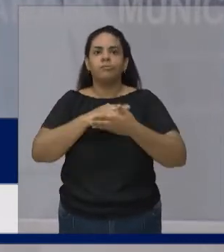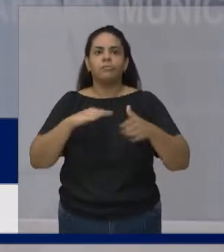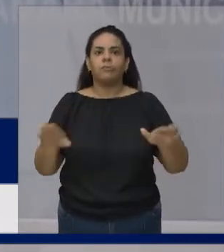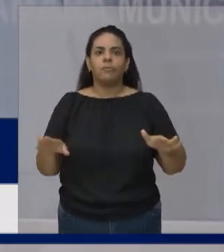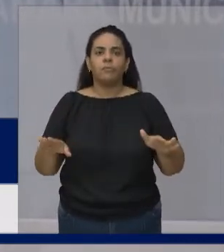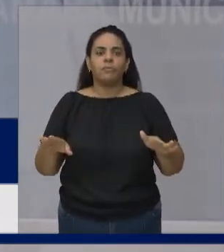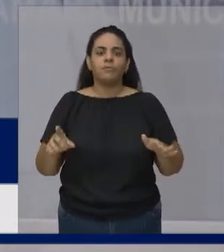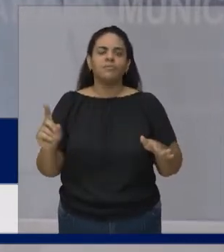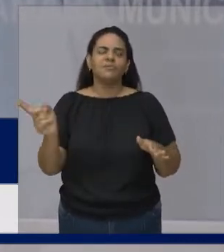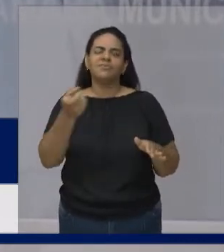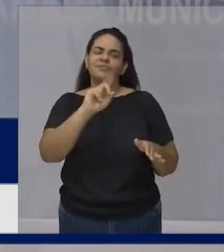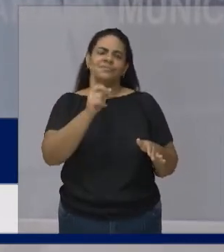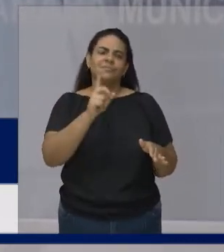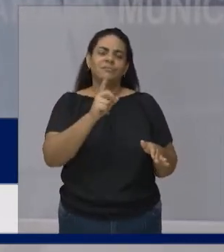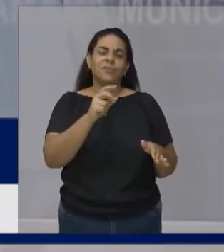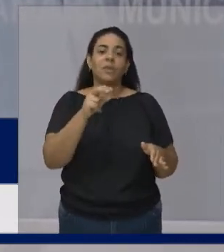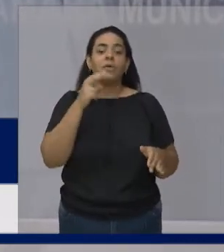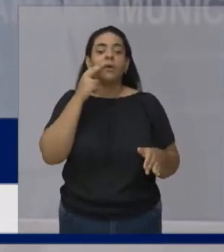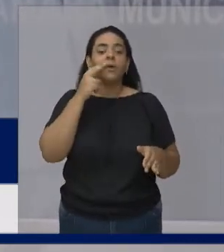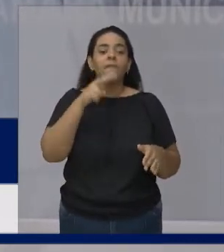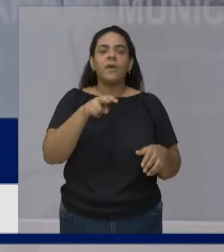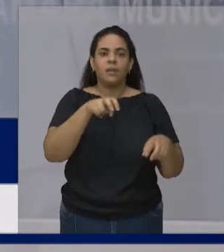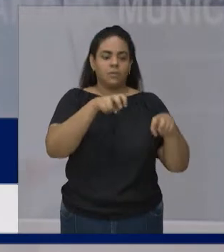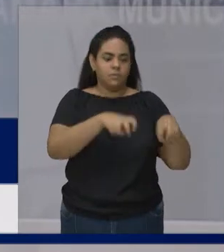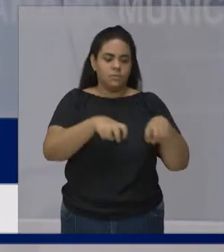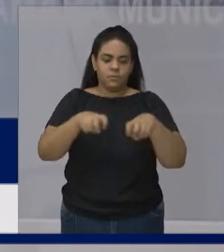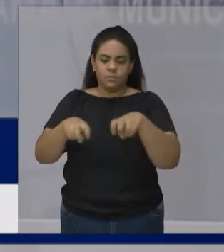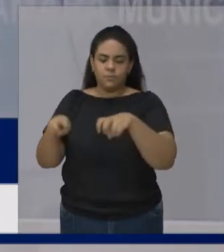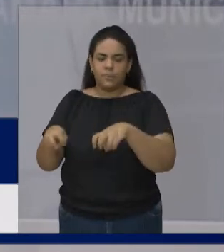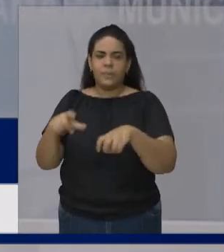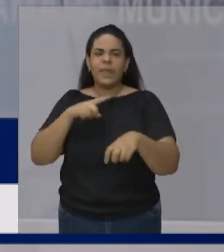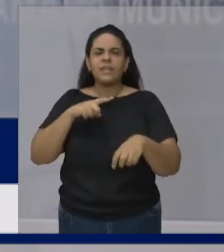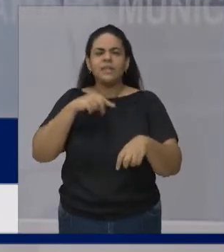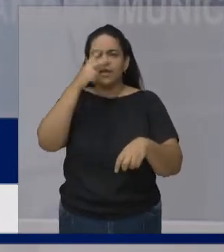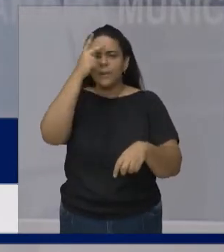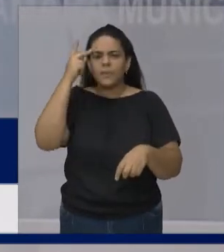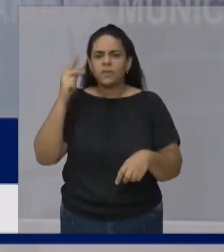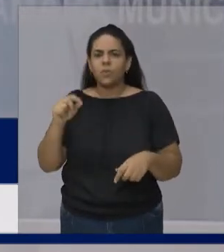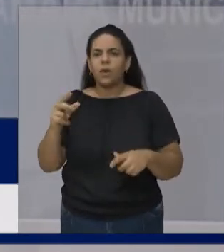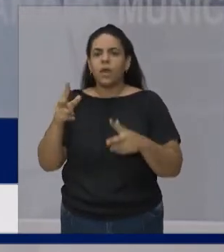Vai ter alguém igual a você aí Só se for gêmeos Mas mesmo assim Vai ter alguma diferença